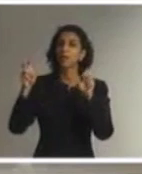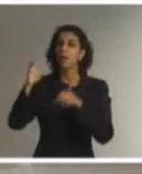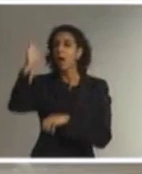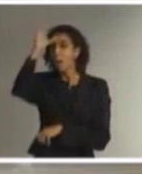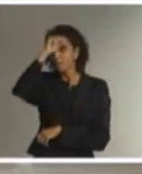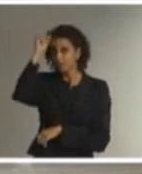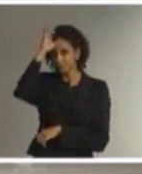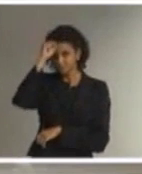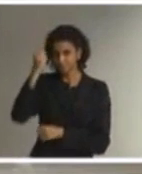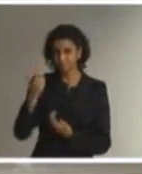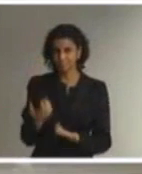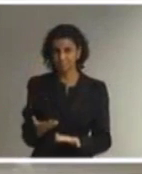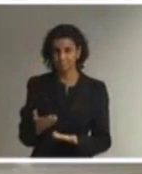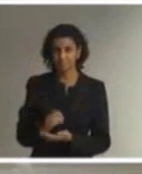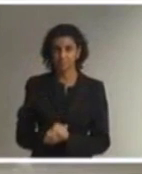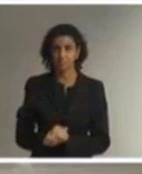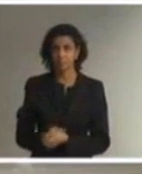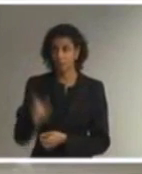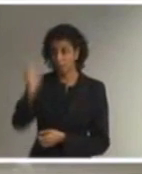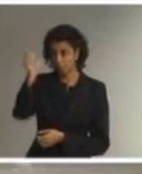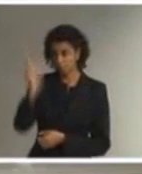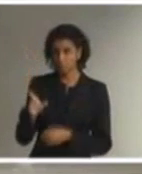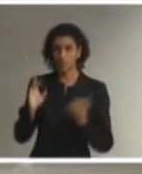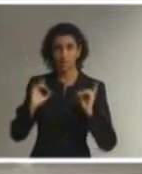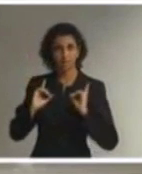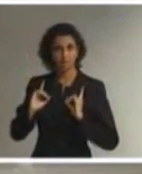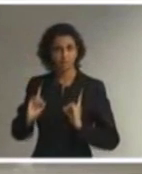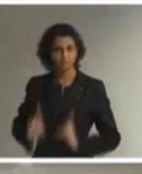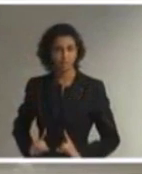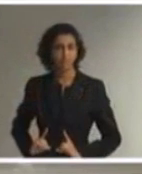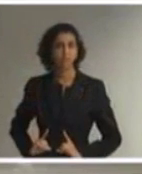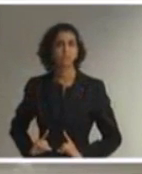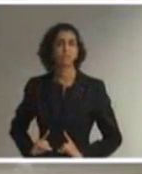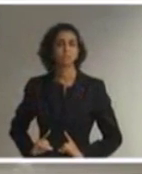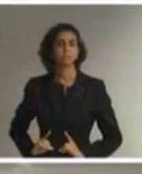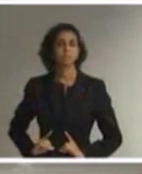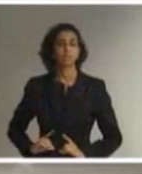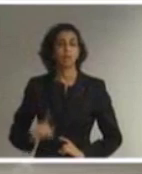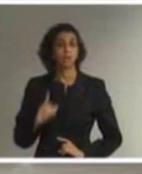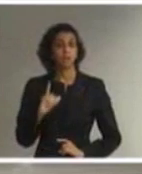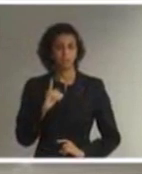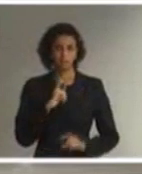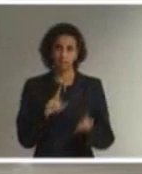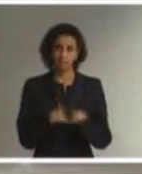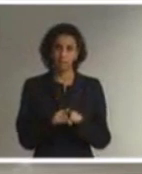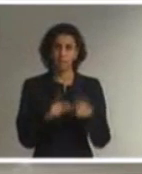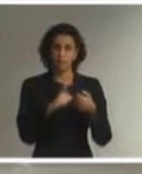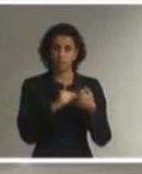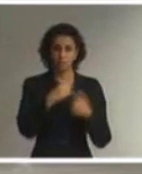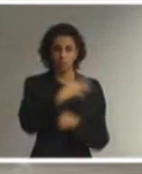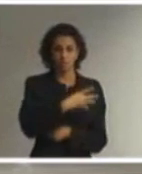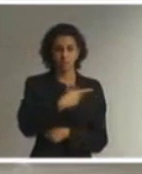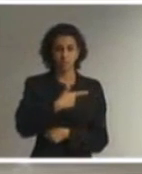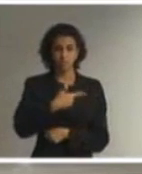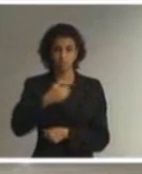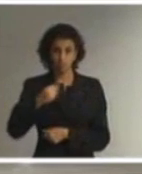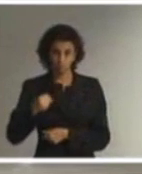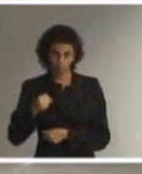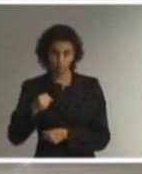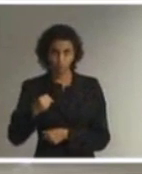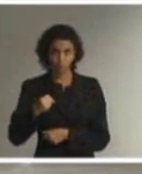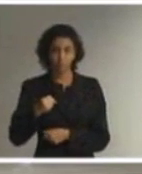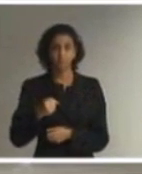aprendizagem para a pessoa com deficiência, e que está retratada lá nos artigos 428 e